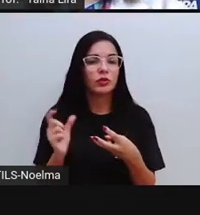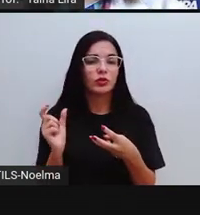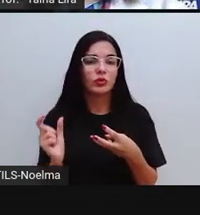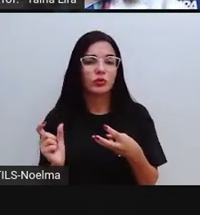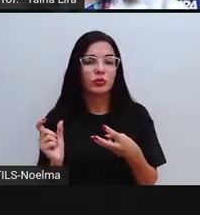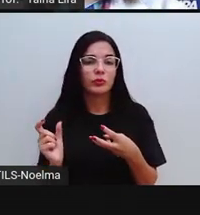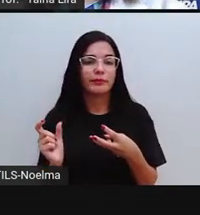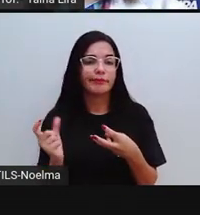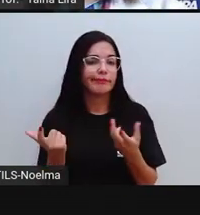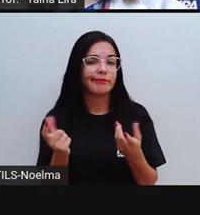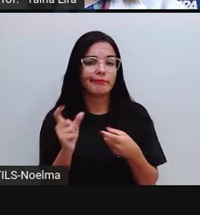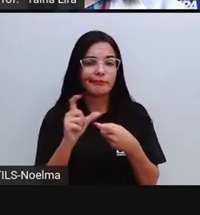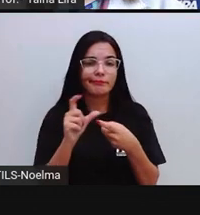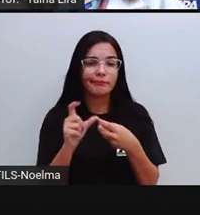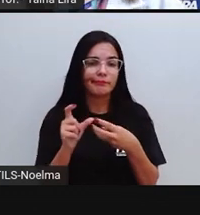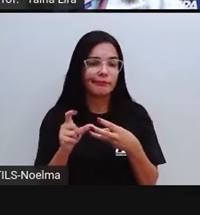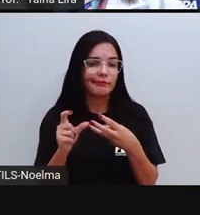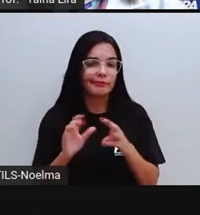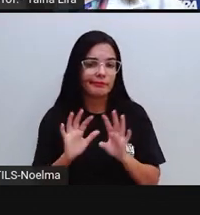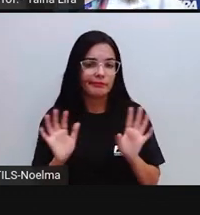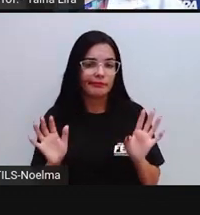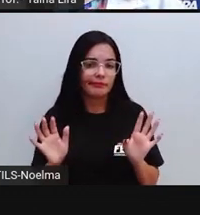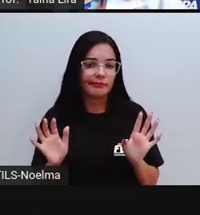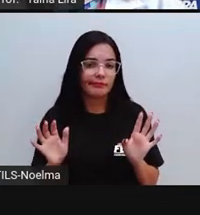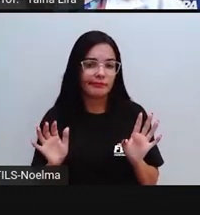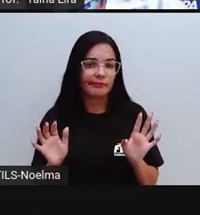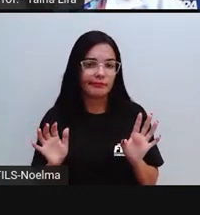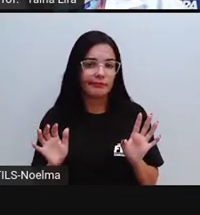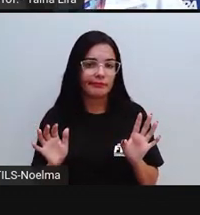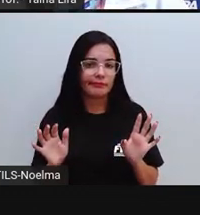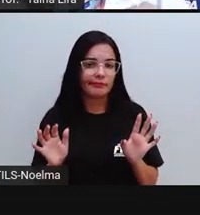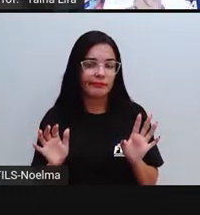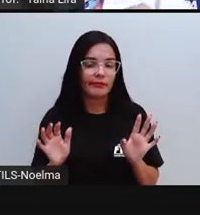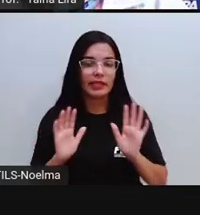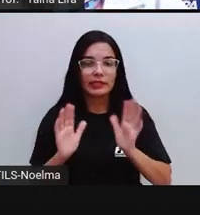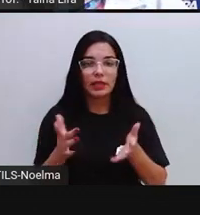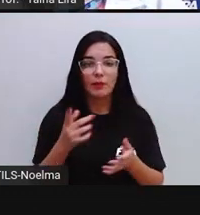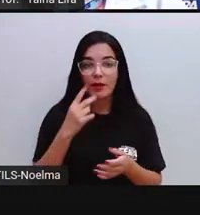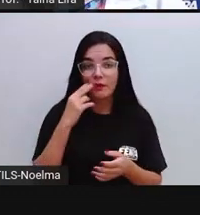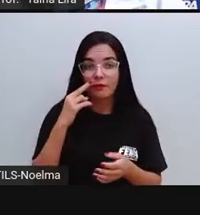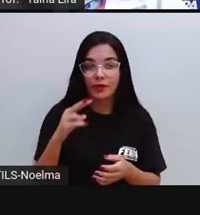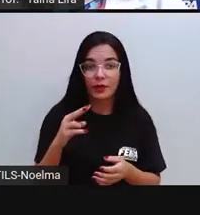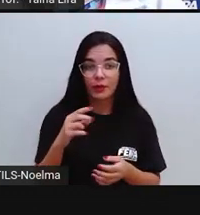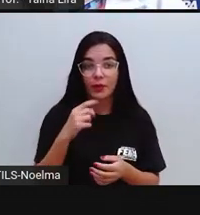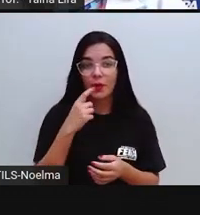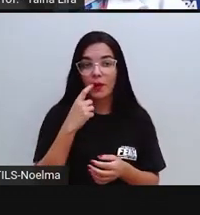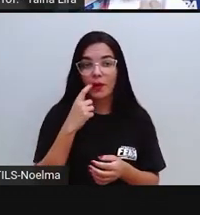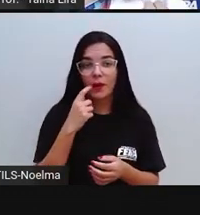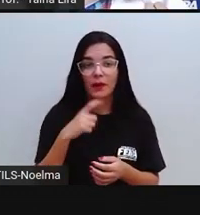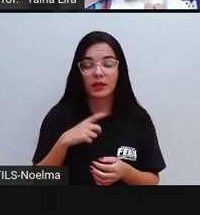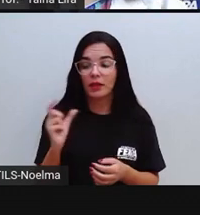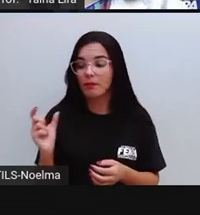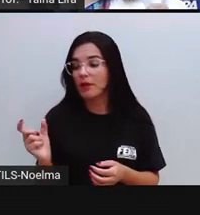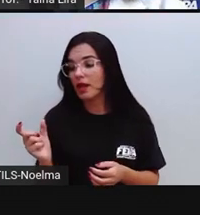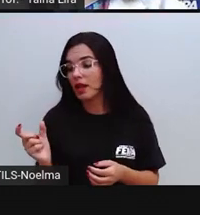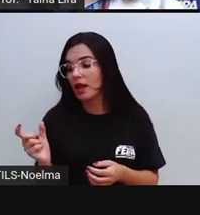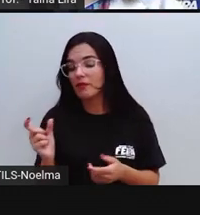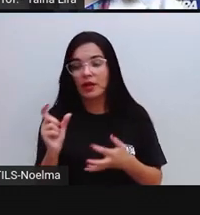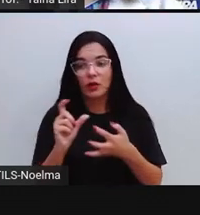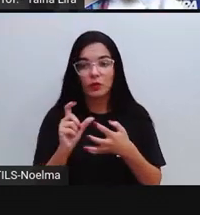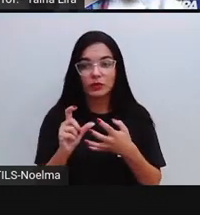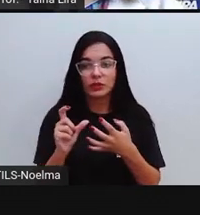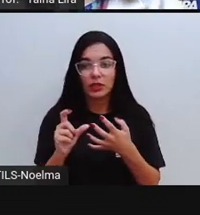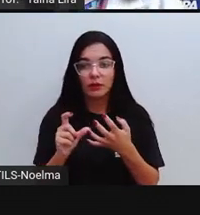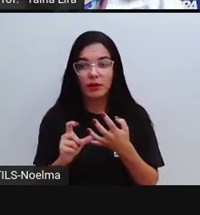assim, ó, só com duas letrinhas. Agora vocês também já viram, né, palavrinhas que têm sílabas aí com três